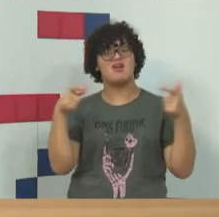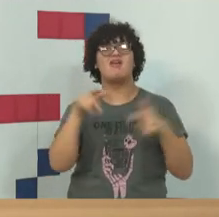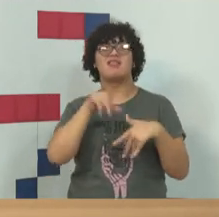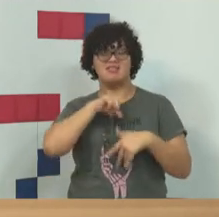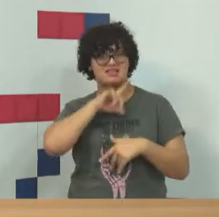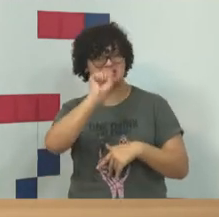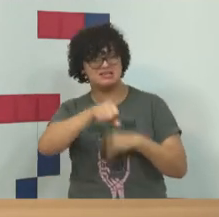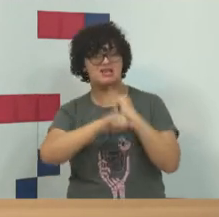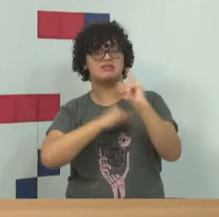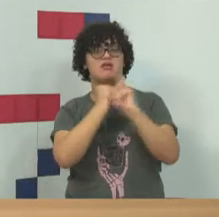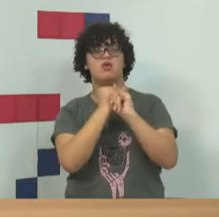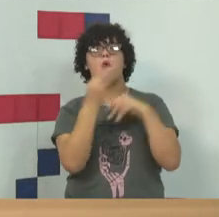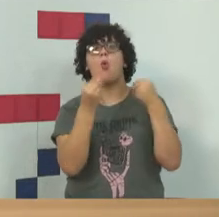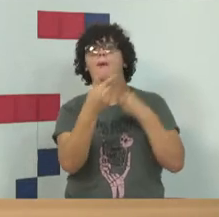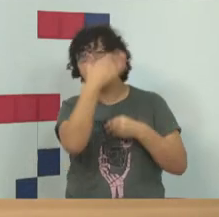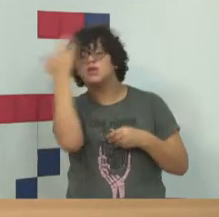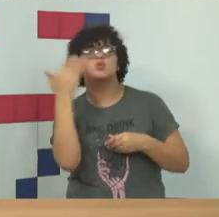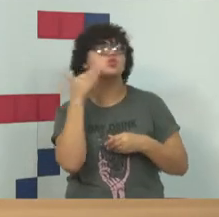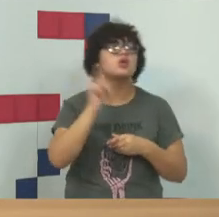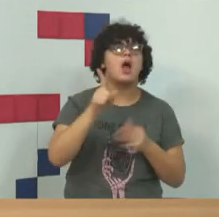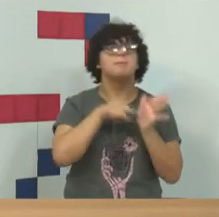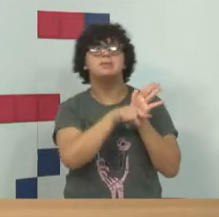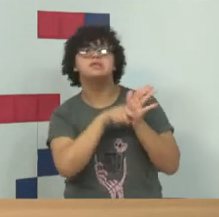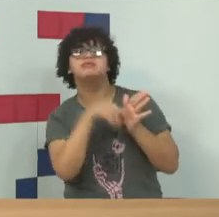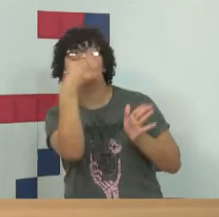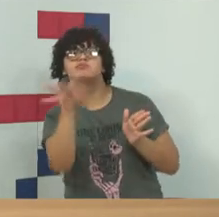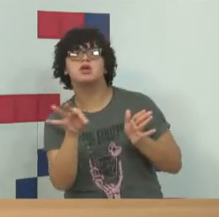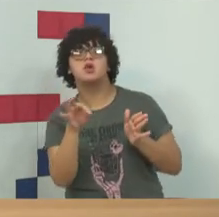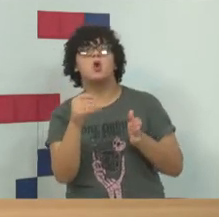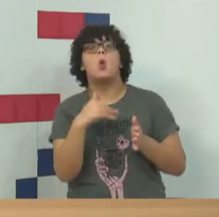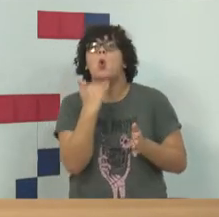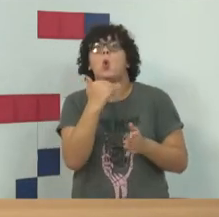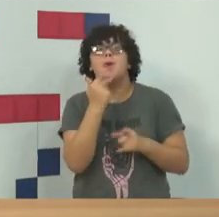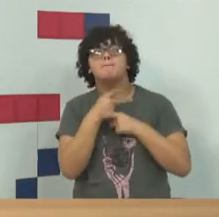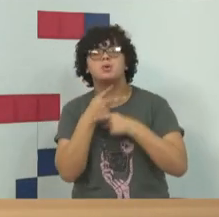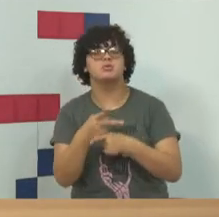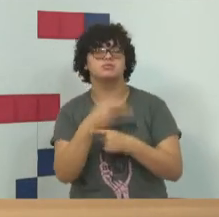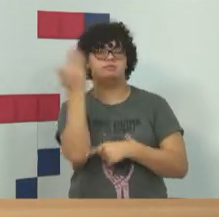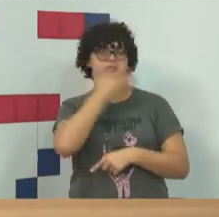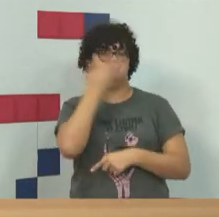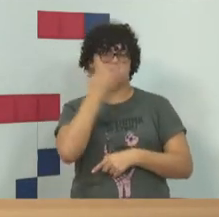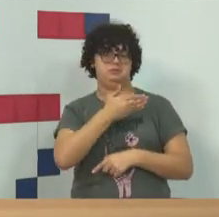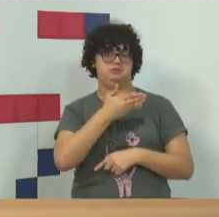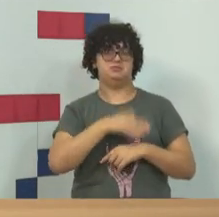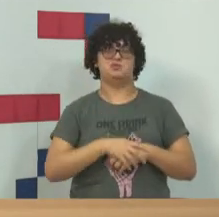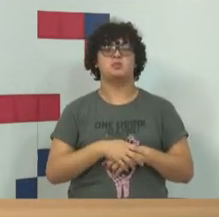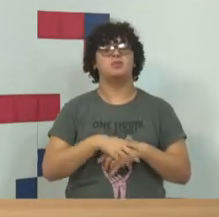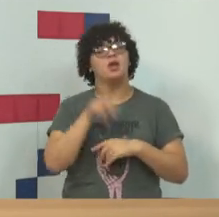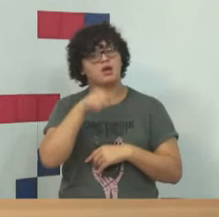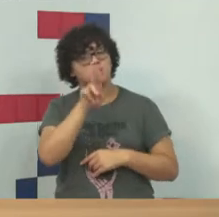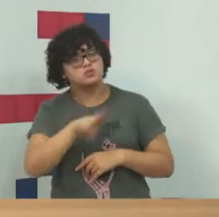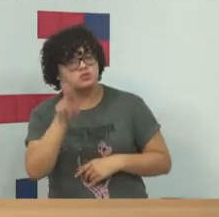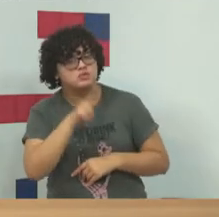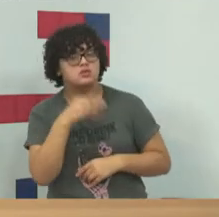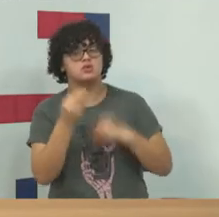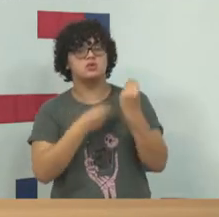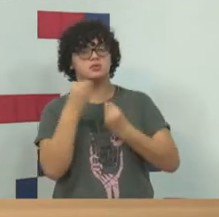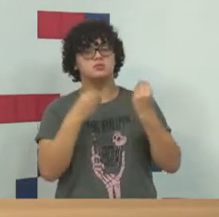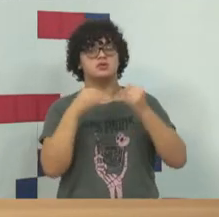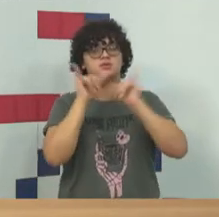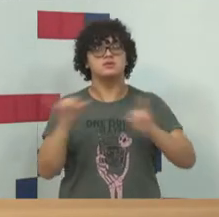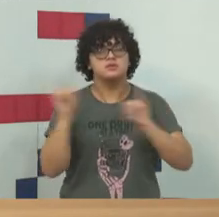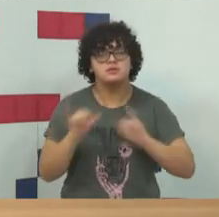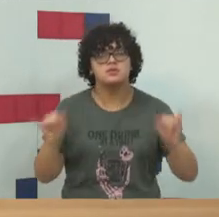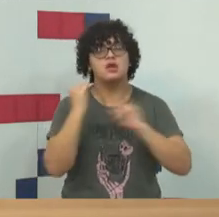Eu mudar a forma como eu utilizo essas informações. Eu utilizar as informações, a